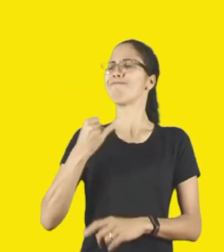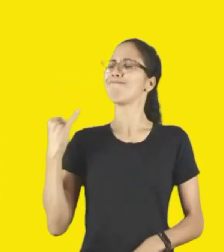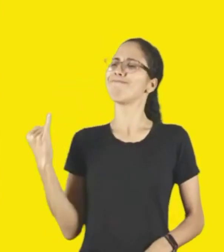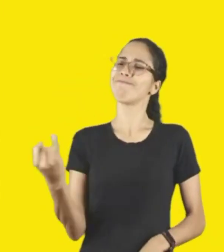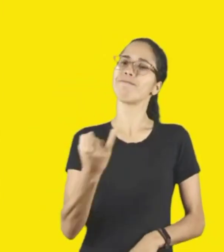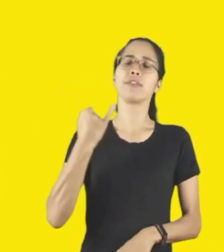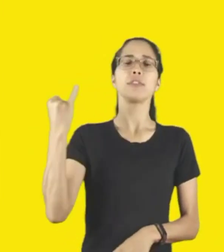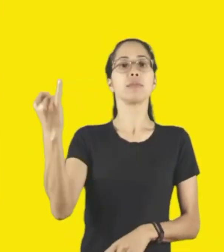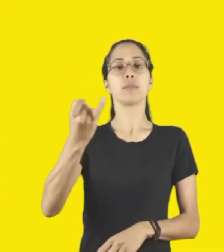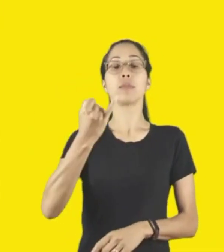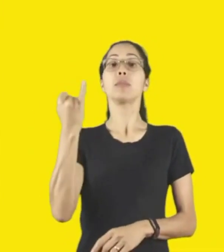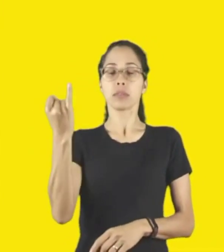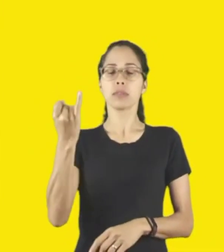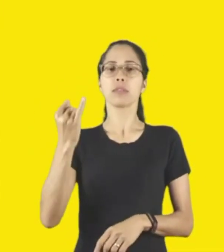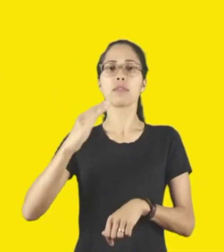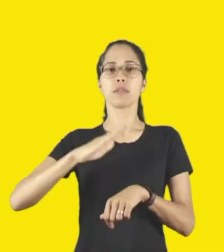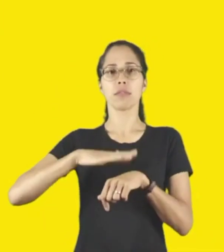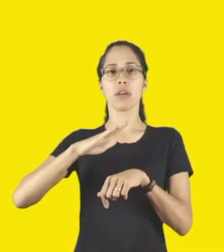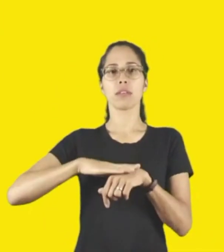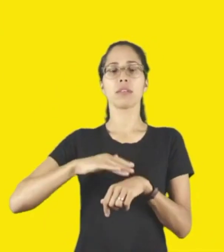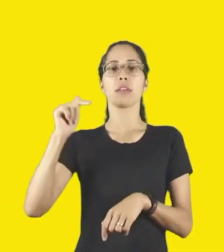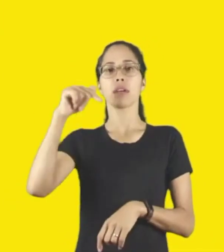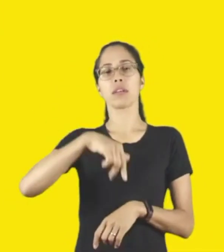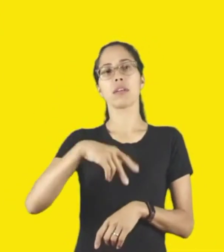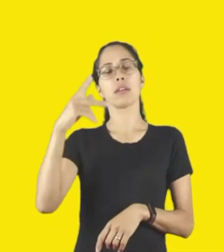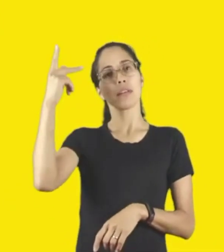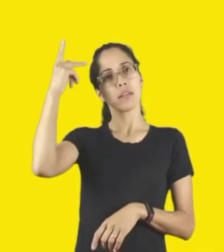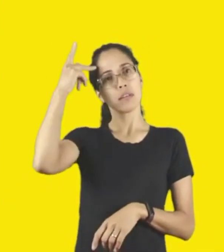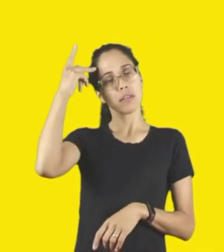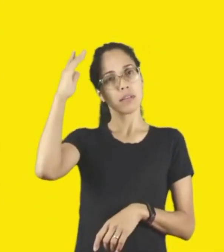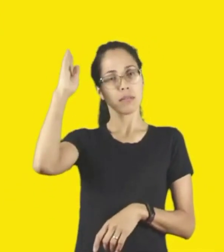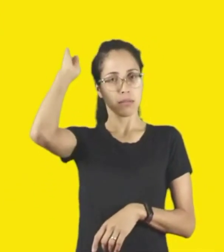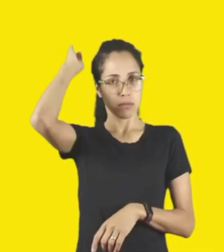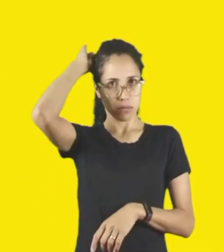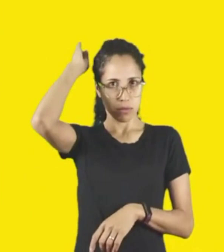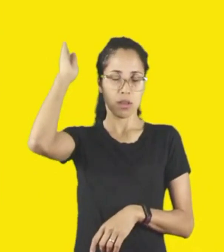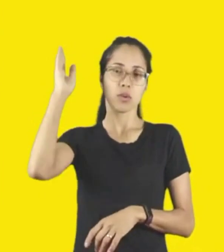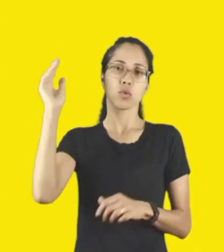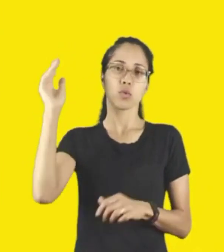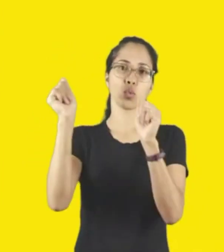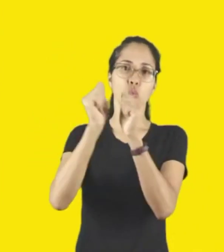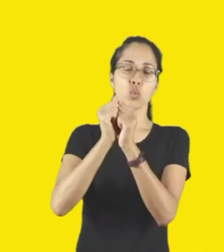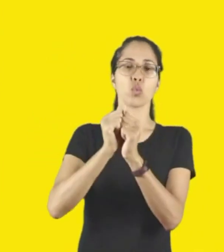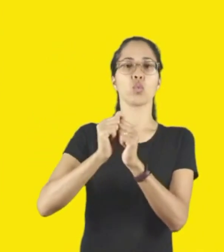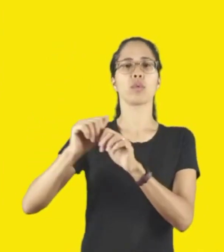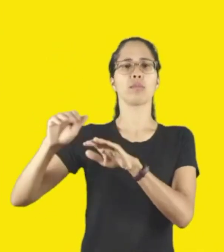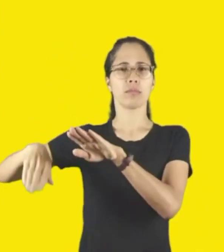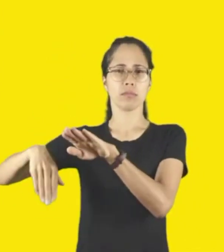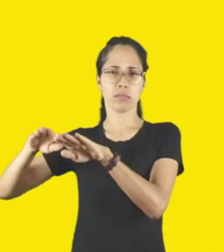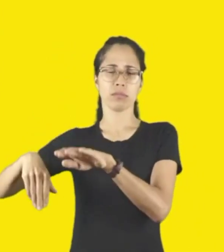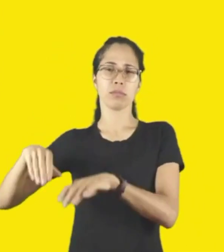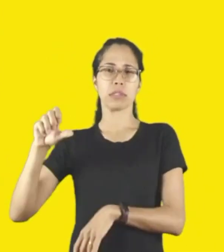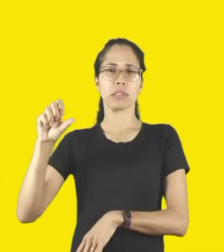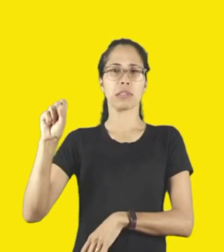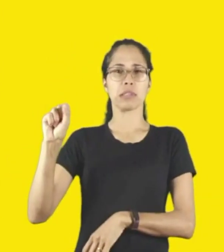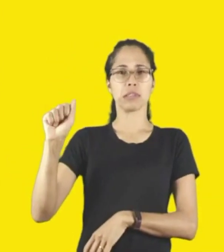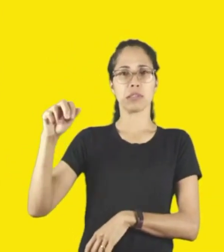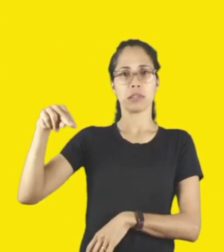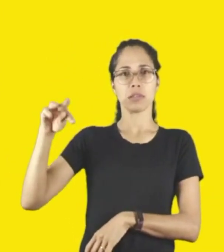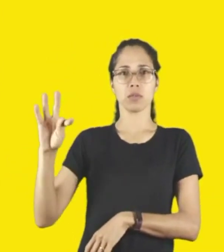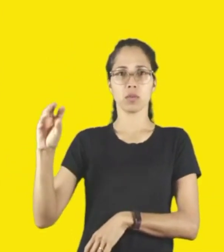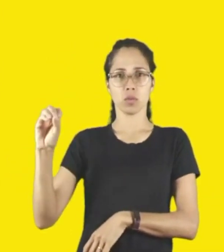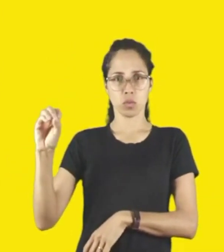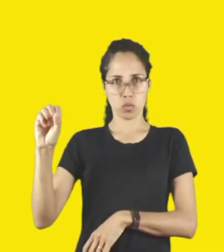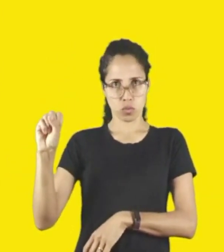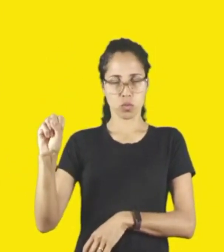realizamos no Sesc São Paulo, junto a todo o interior e Baixada Santista e Grande São Paulo, que procura